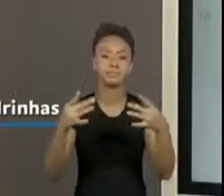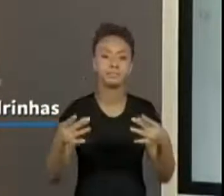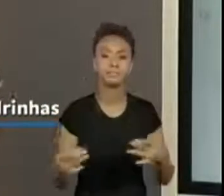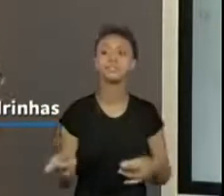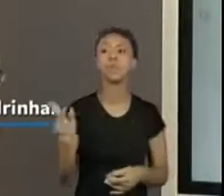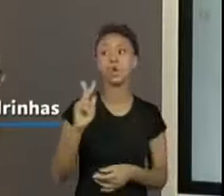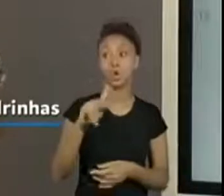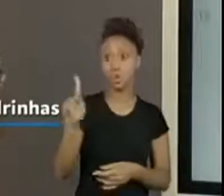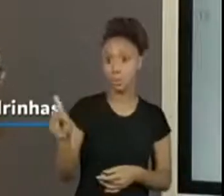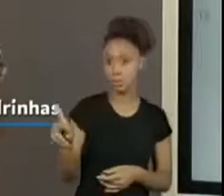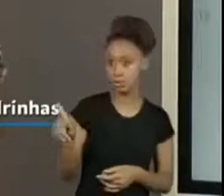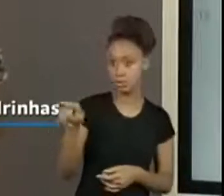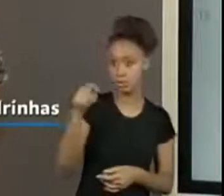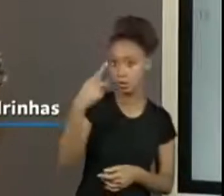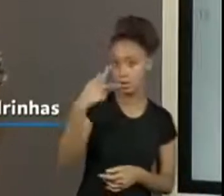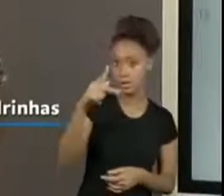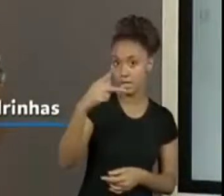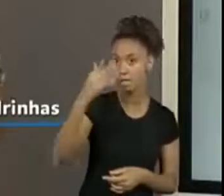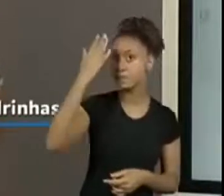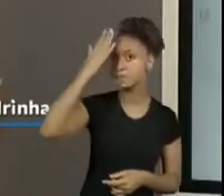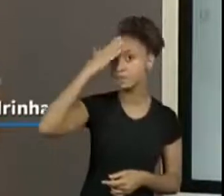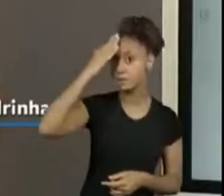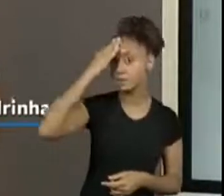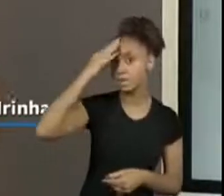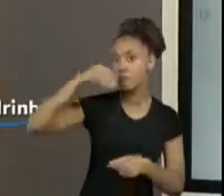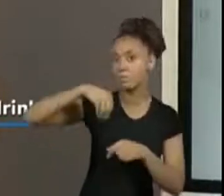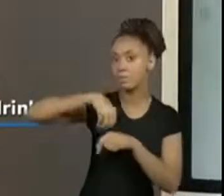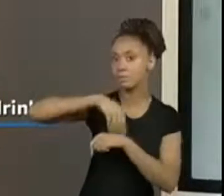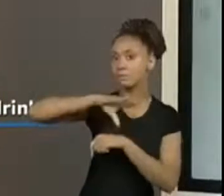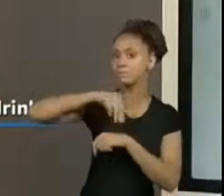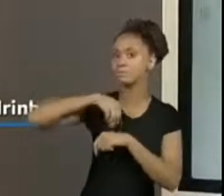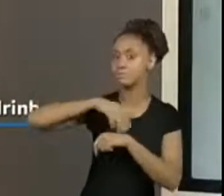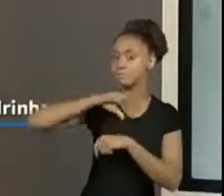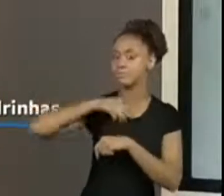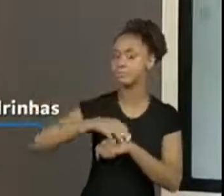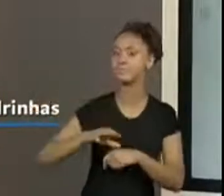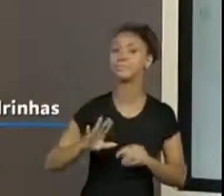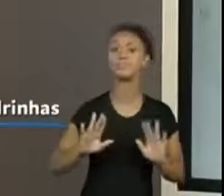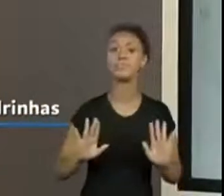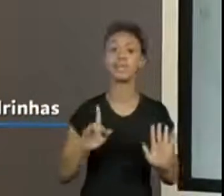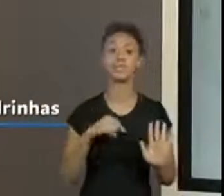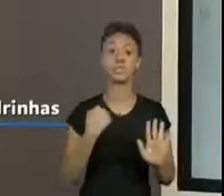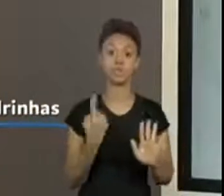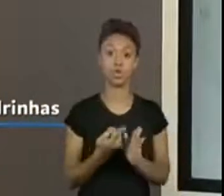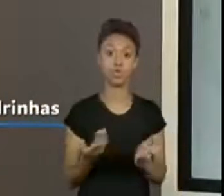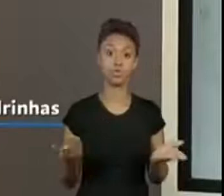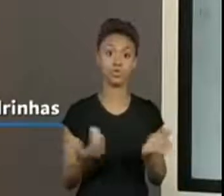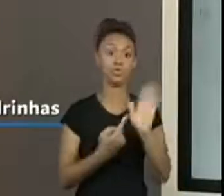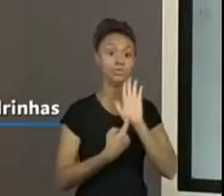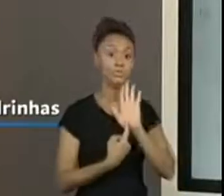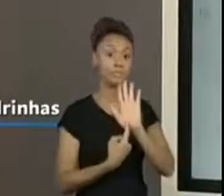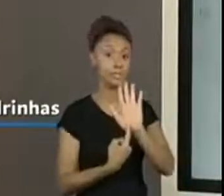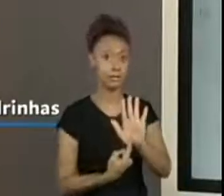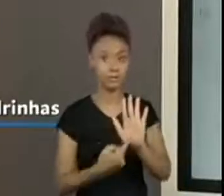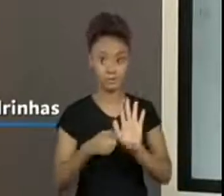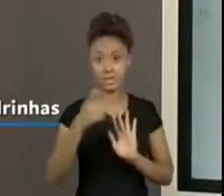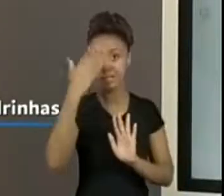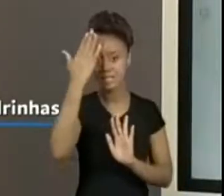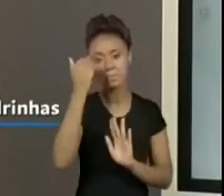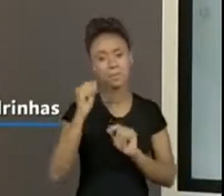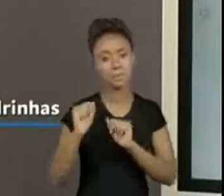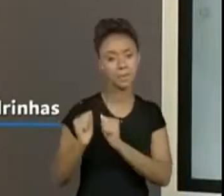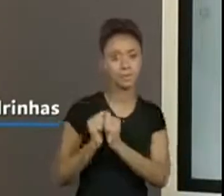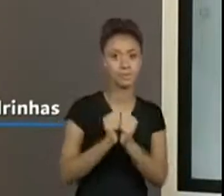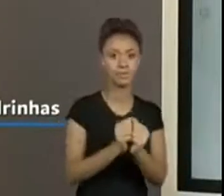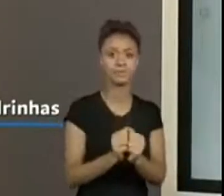mais próximo, assim, de que forma, como já tem que começar a estar. Mas conheça o que a gente vai apresentar e se você já sabe, caminhe nesse